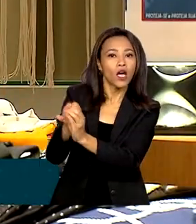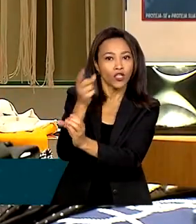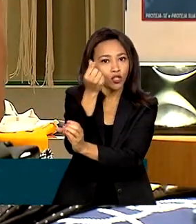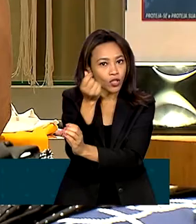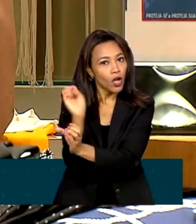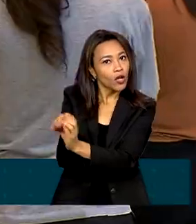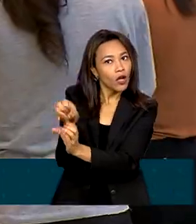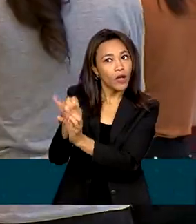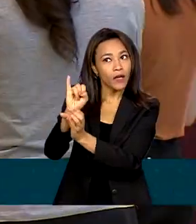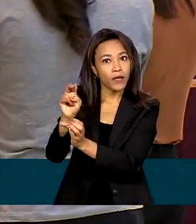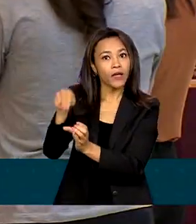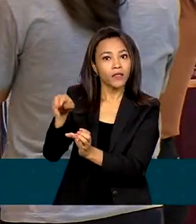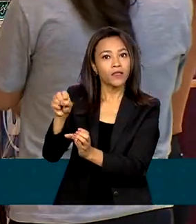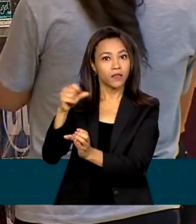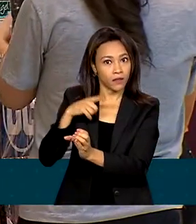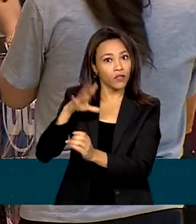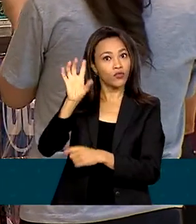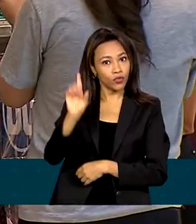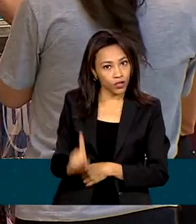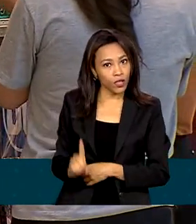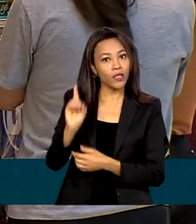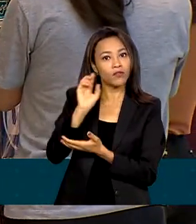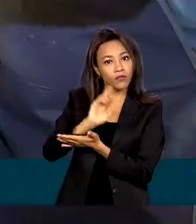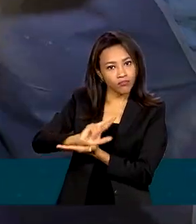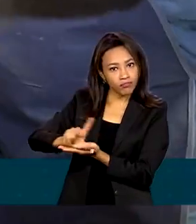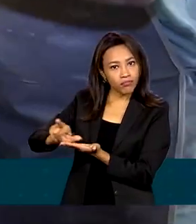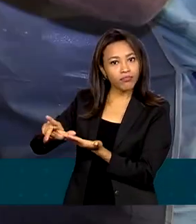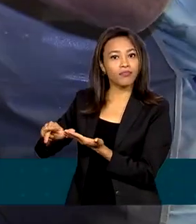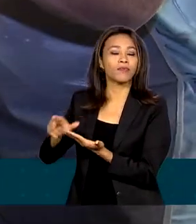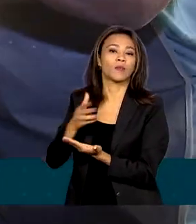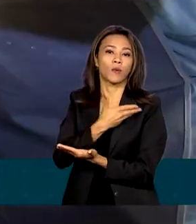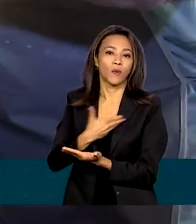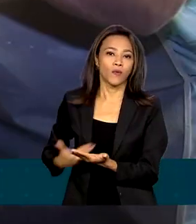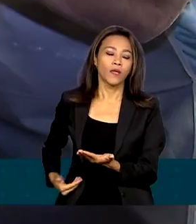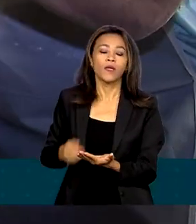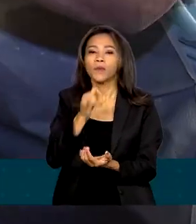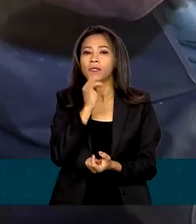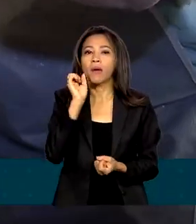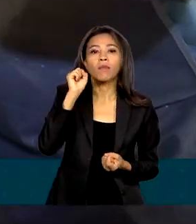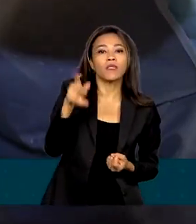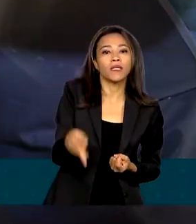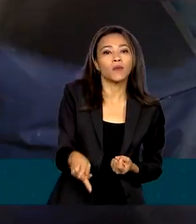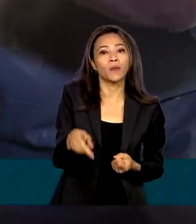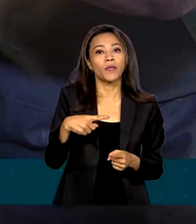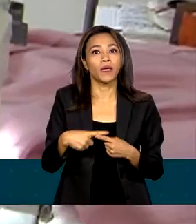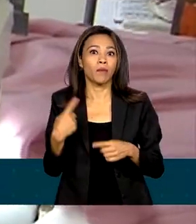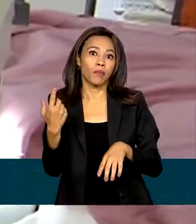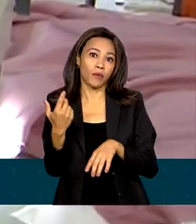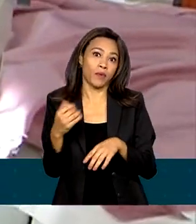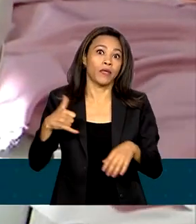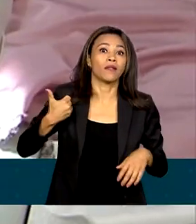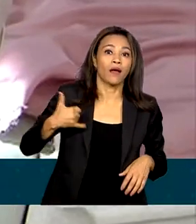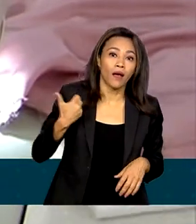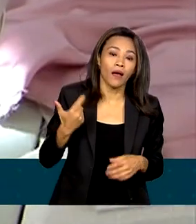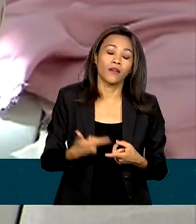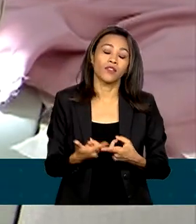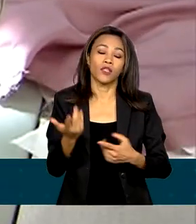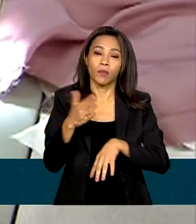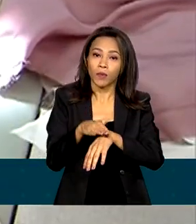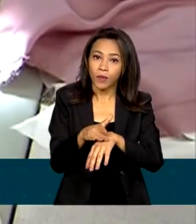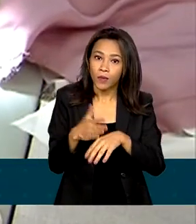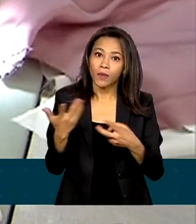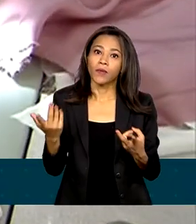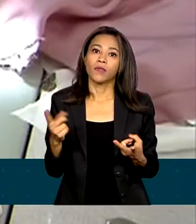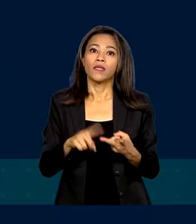profissionais têm direito aos benefícios do INSS, como aposentadoria por invalidez ou idade, auxílio-doença e